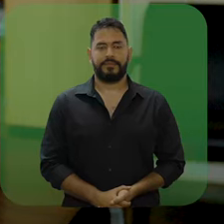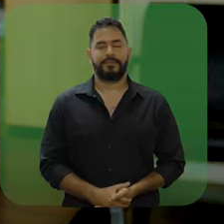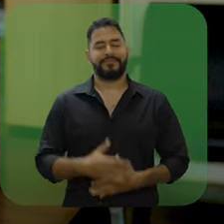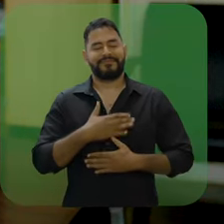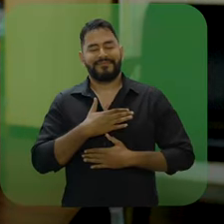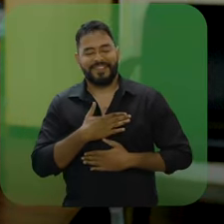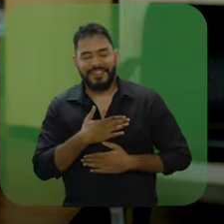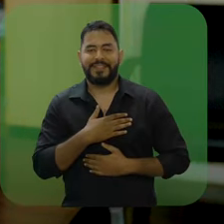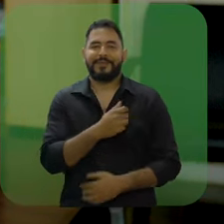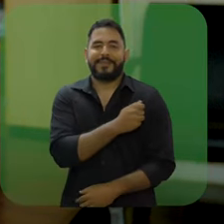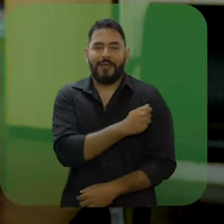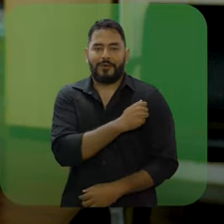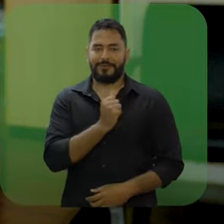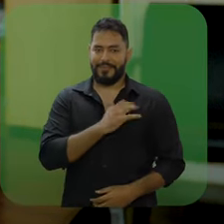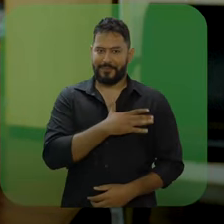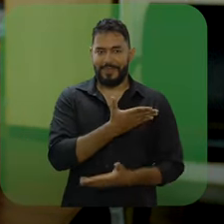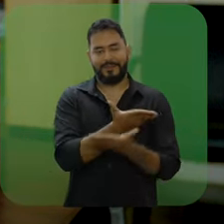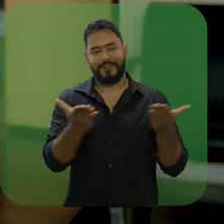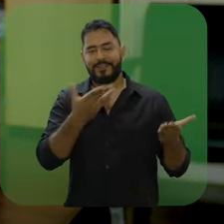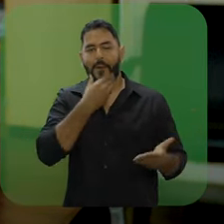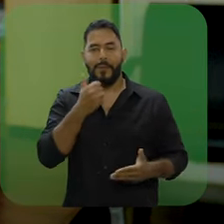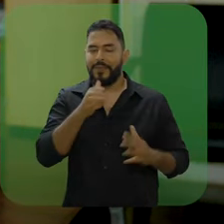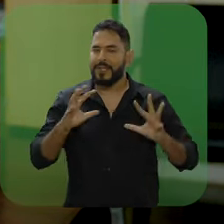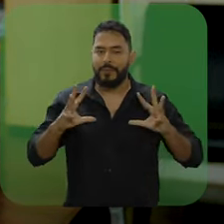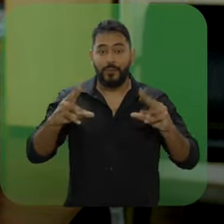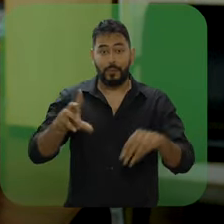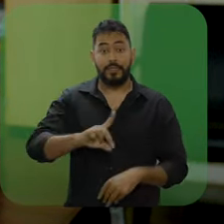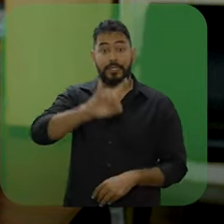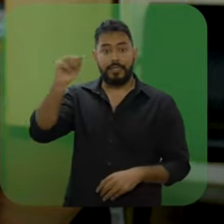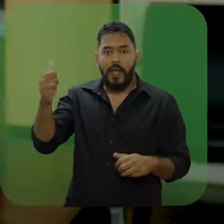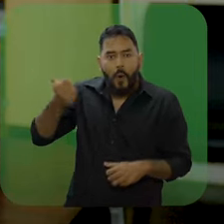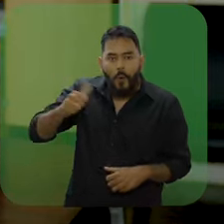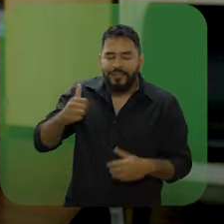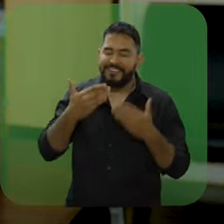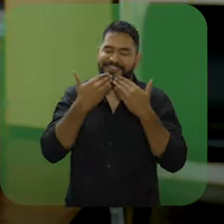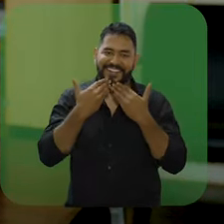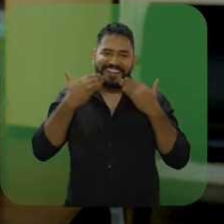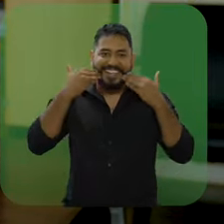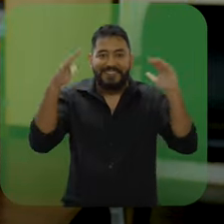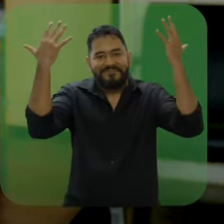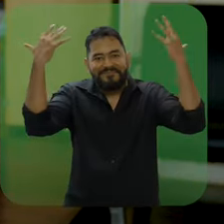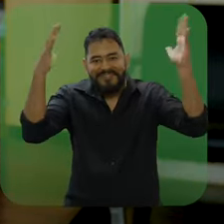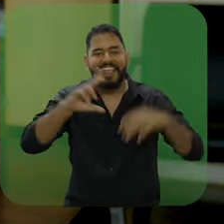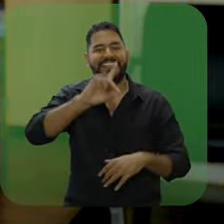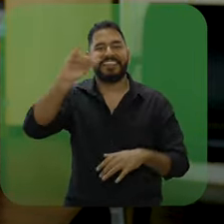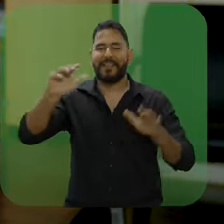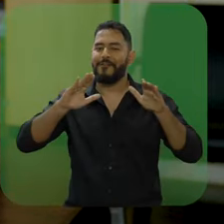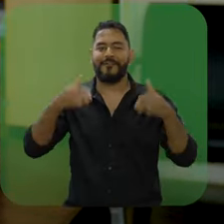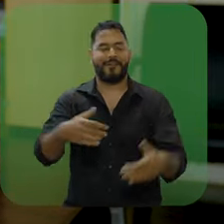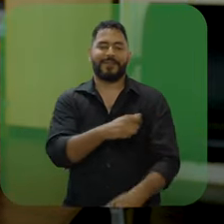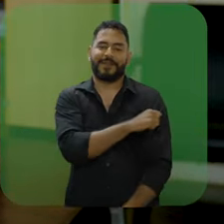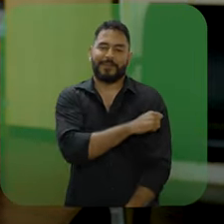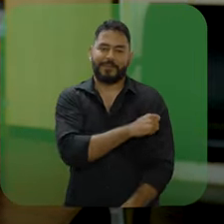Queridos e queridas estudantes do IFPE, neste dia 11, temos a alegria de celebrar a data que é dedicada